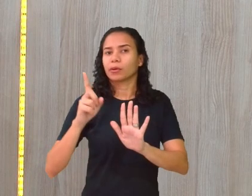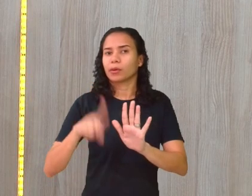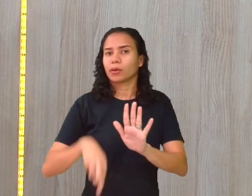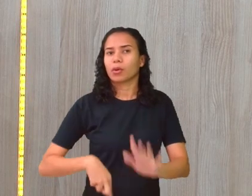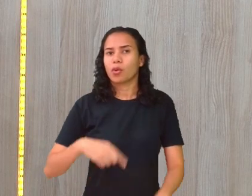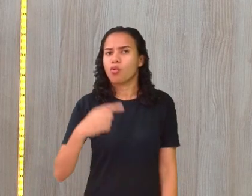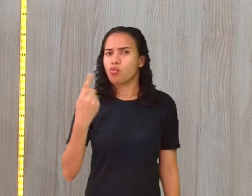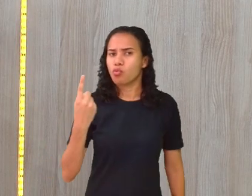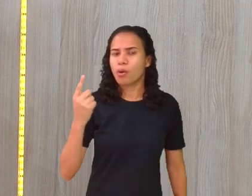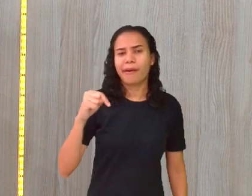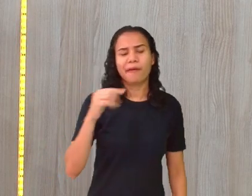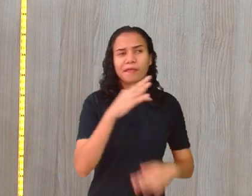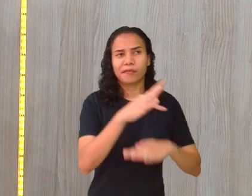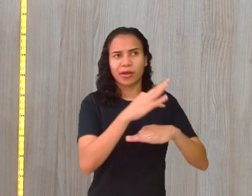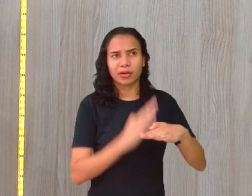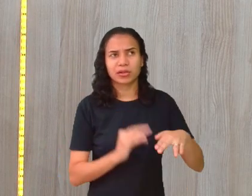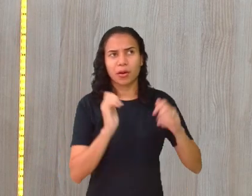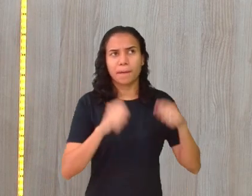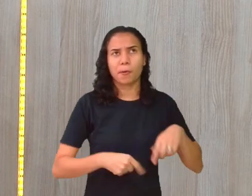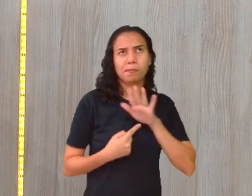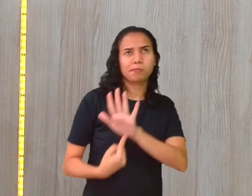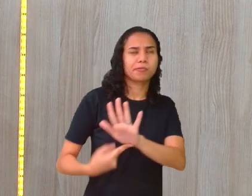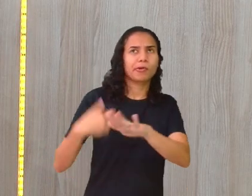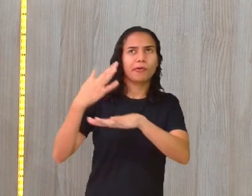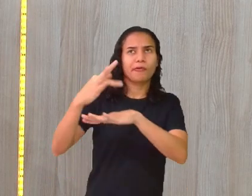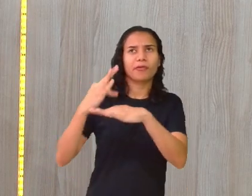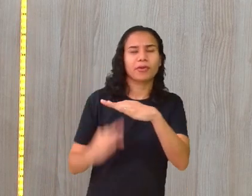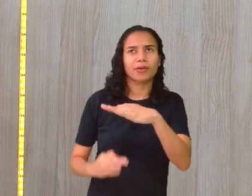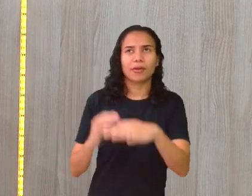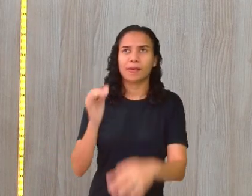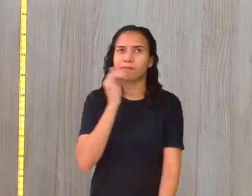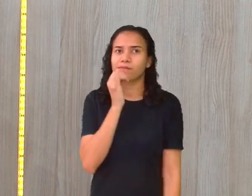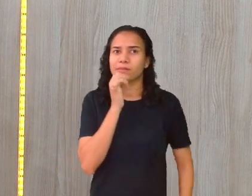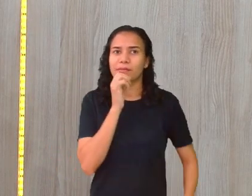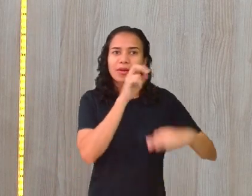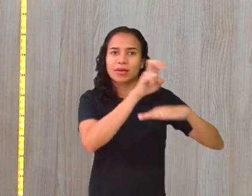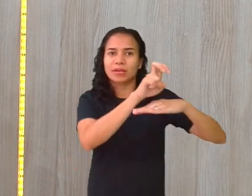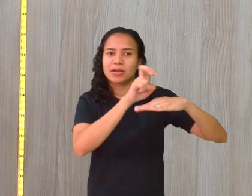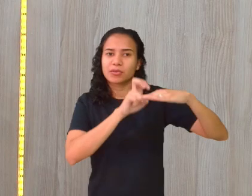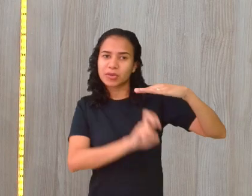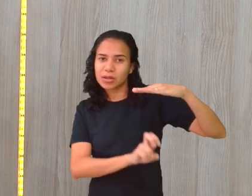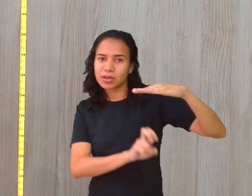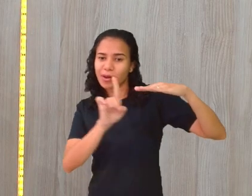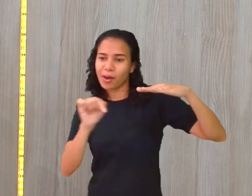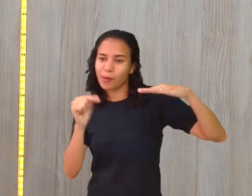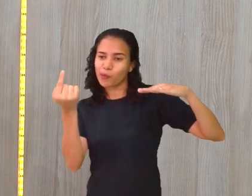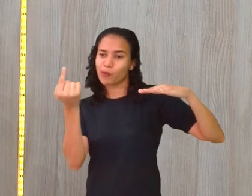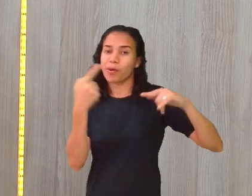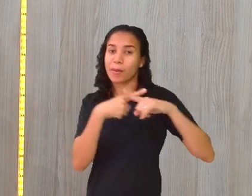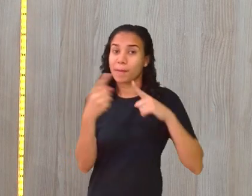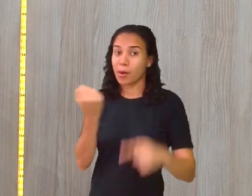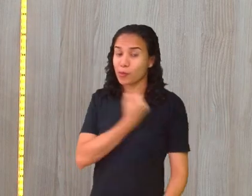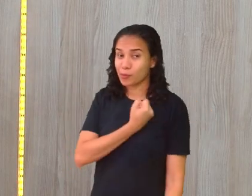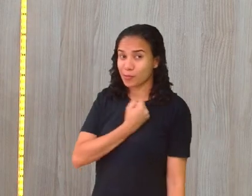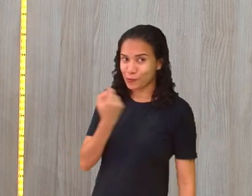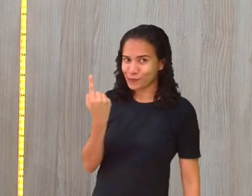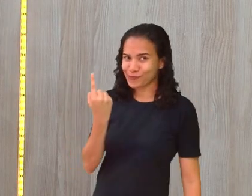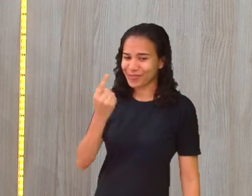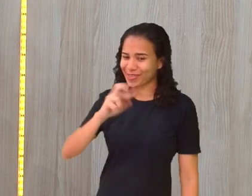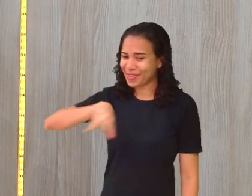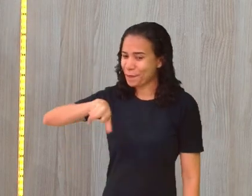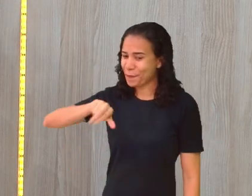não é a fração, não. Agora, eu posso representar ele como, por exemplo, 5 sobre 5. O resultado é 1, né? Mas o número 1, não. Vou sair dessa.